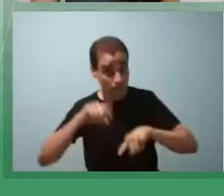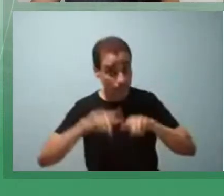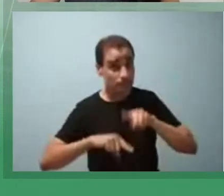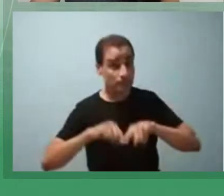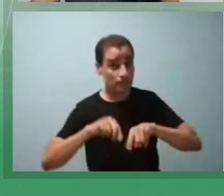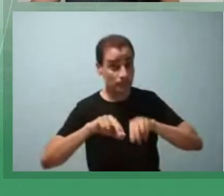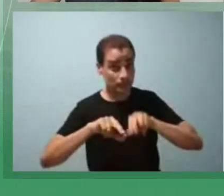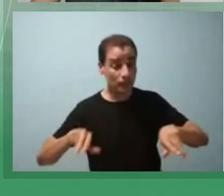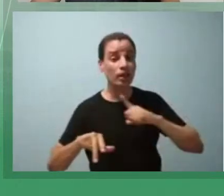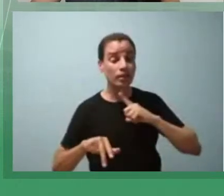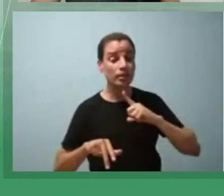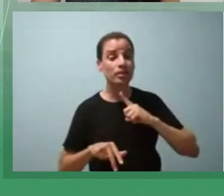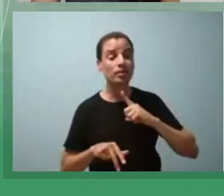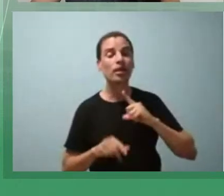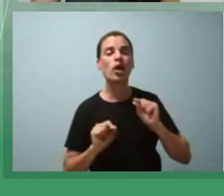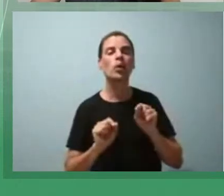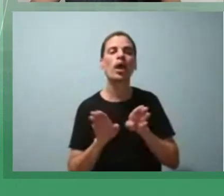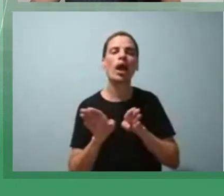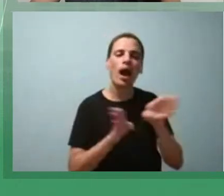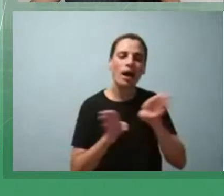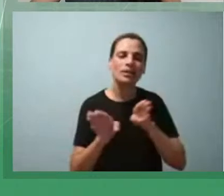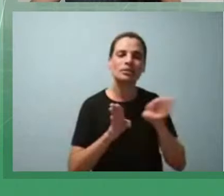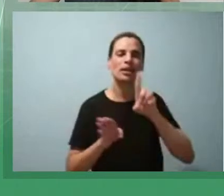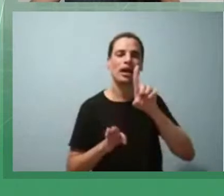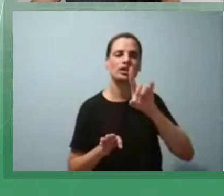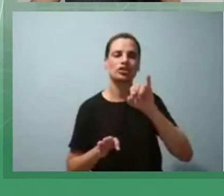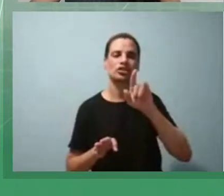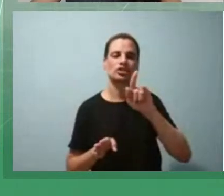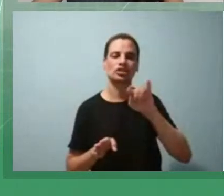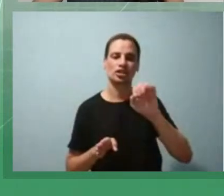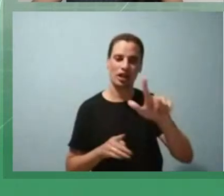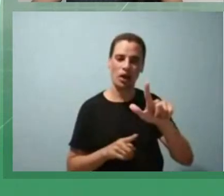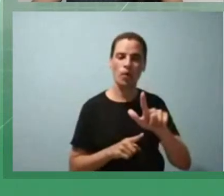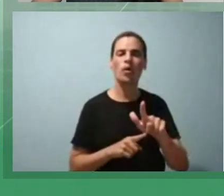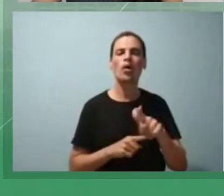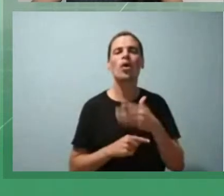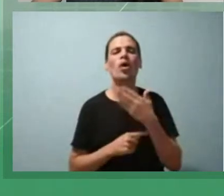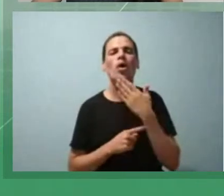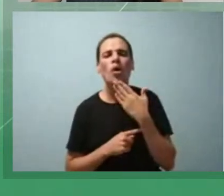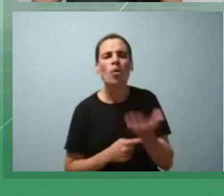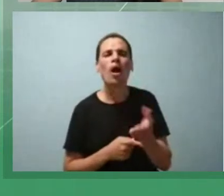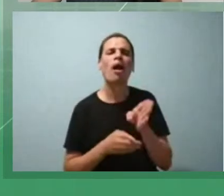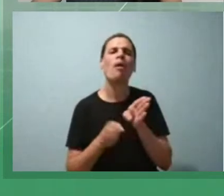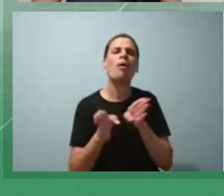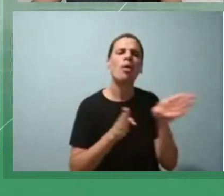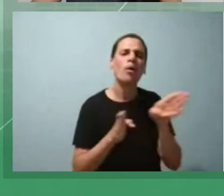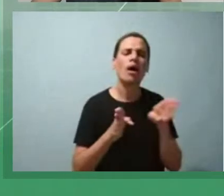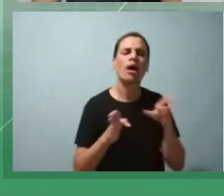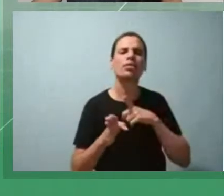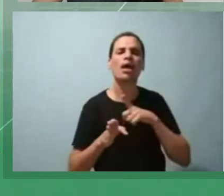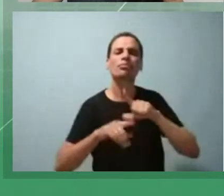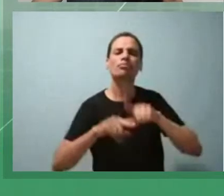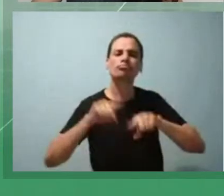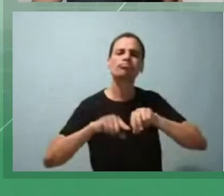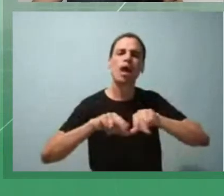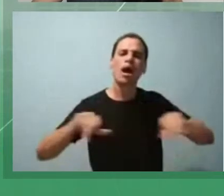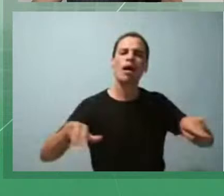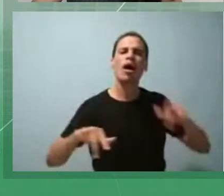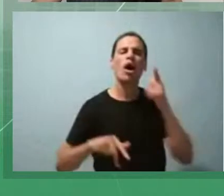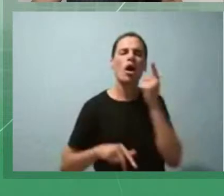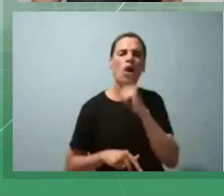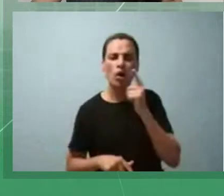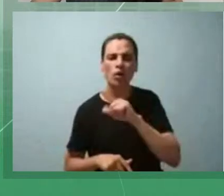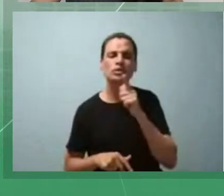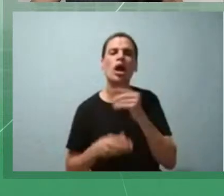acessibilidade digital. Que acessibilidade essas ferramentas podem trazer, como elas podem ser